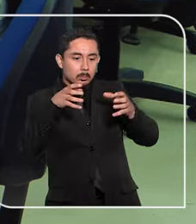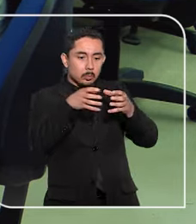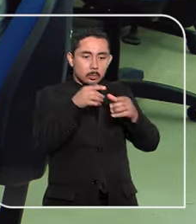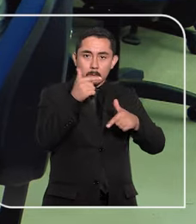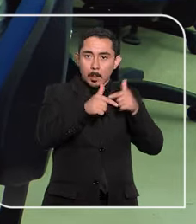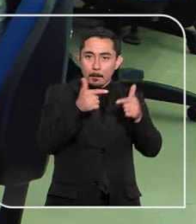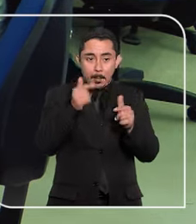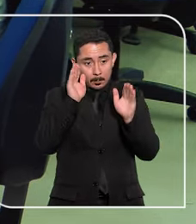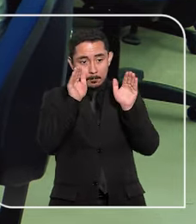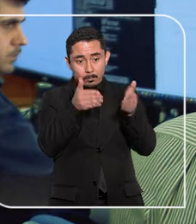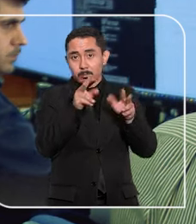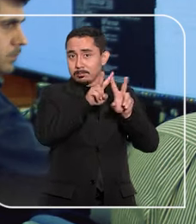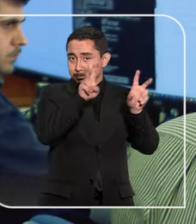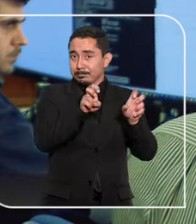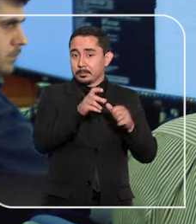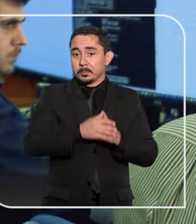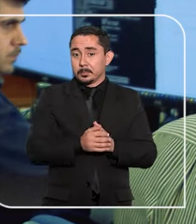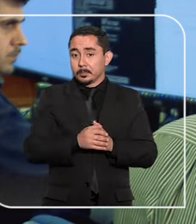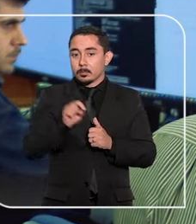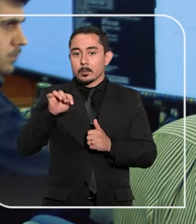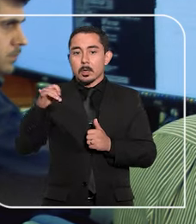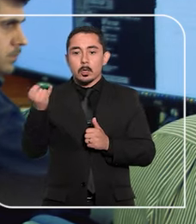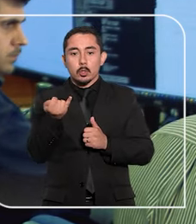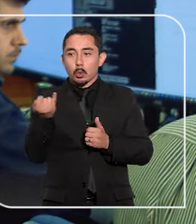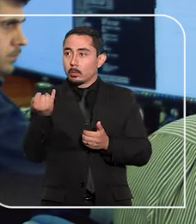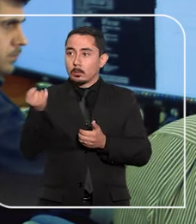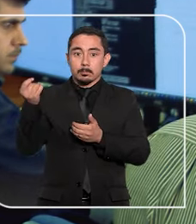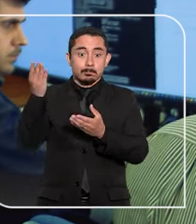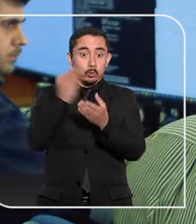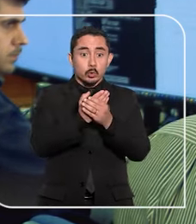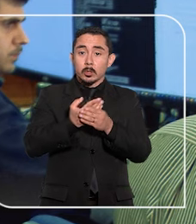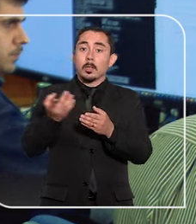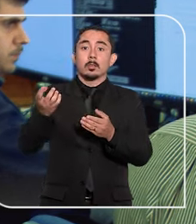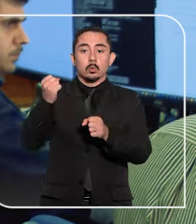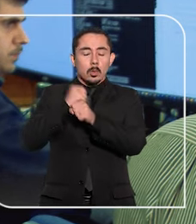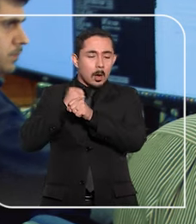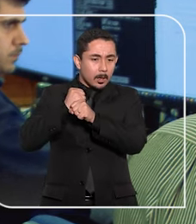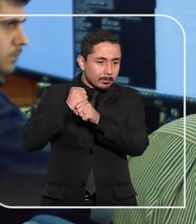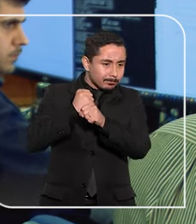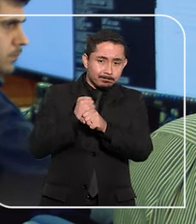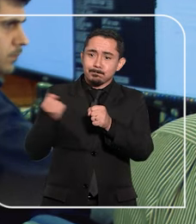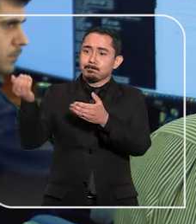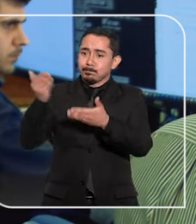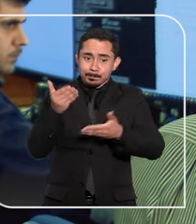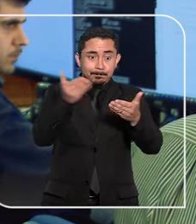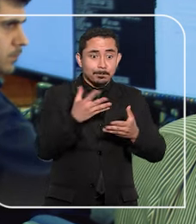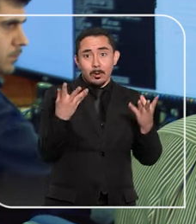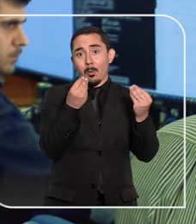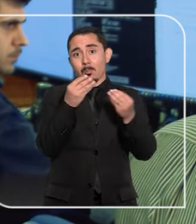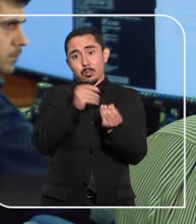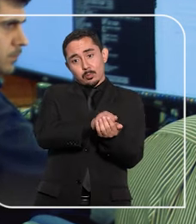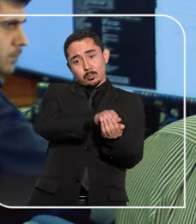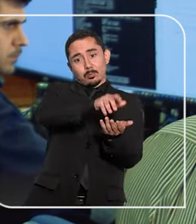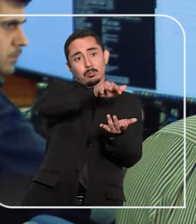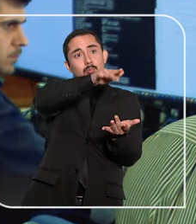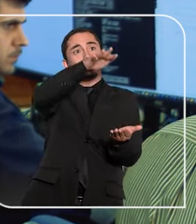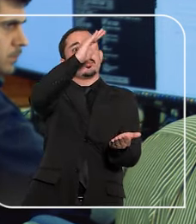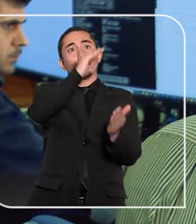especializada no tema. O STJ não para de receber mais processos a cada ano. Então, nós temos que achar algumas